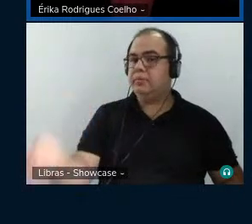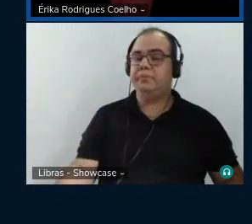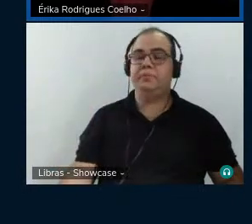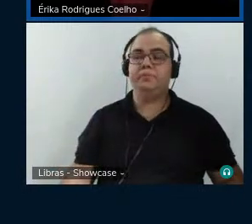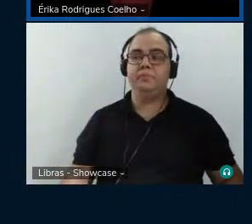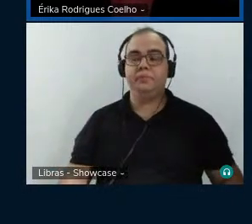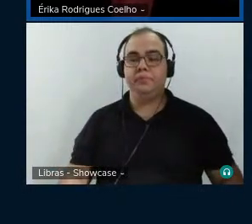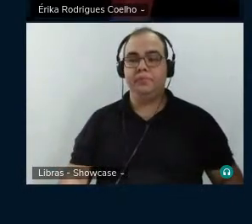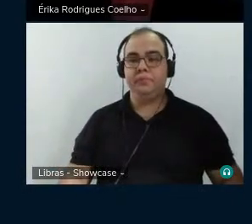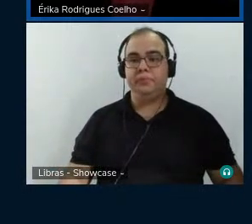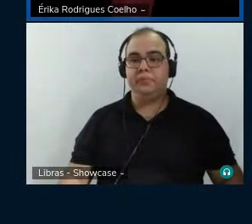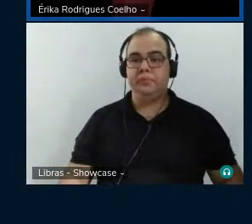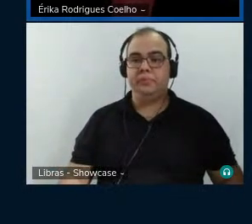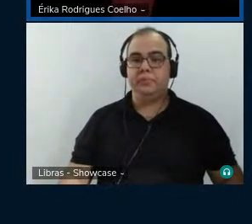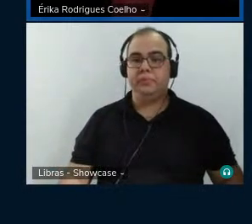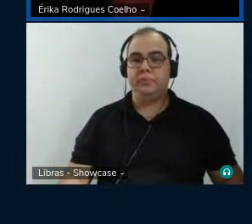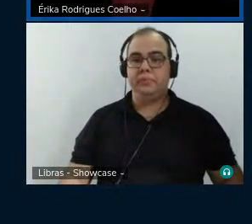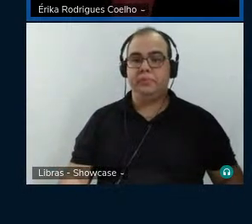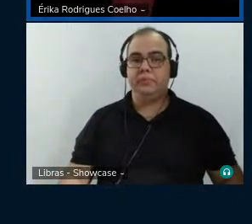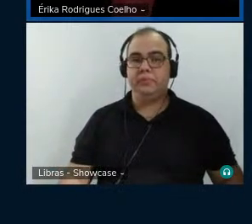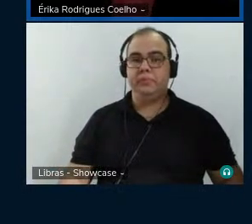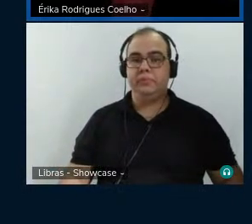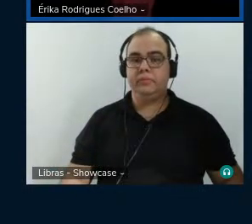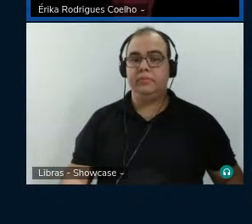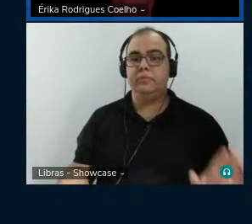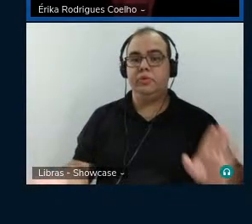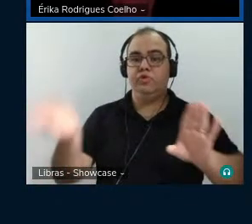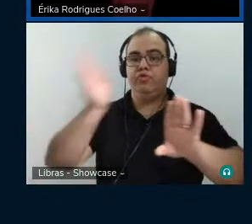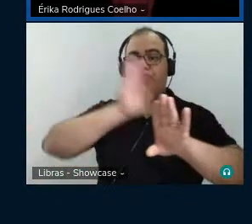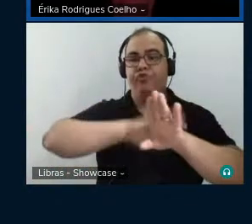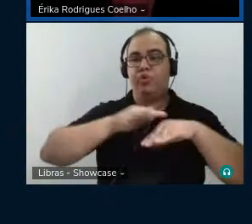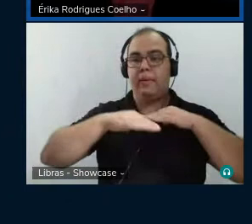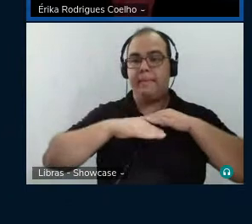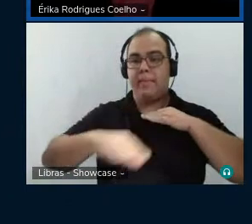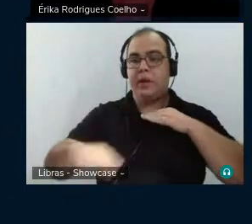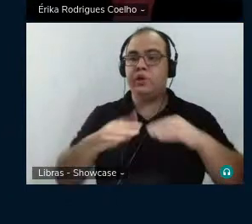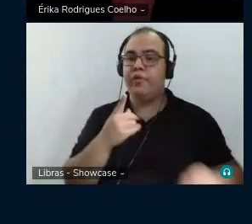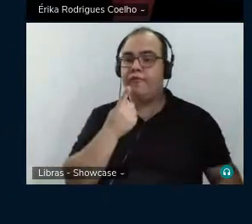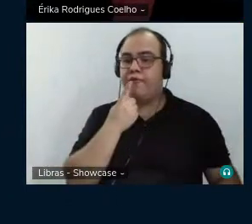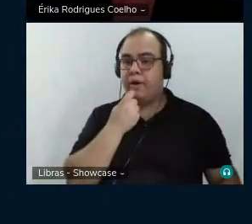flâmula. E o fundo, a parte de baixo, é vermelho.